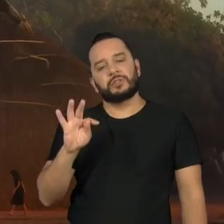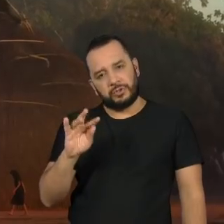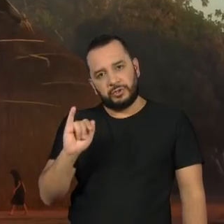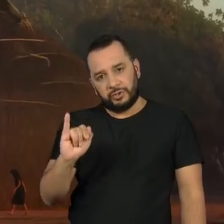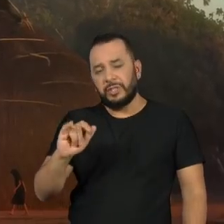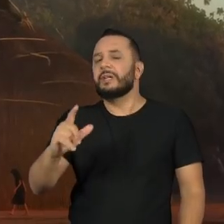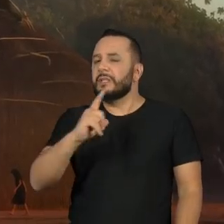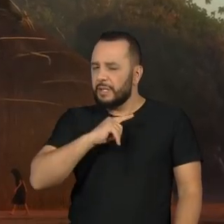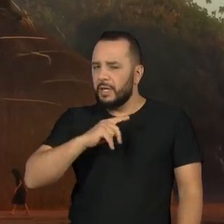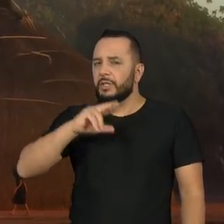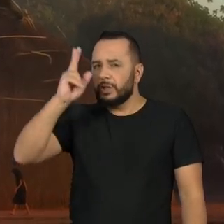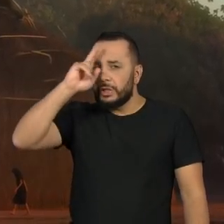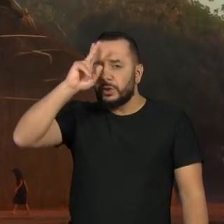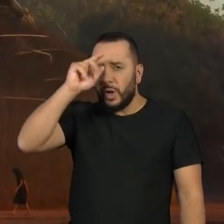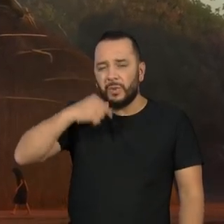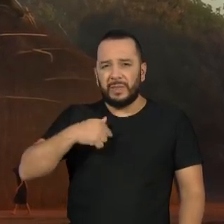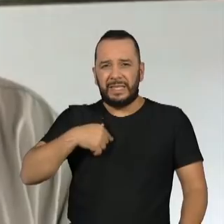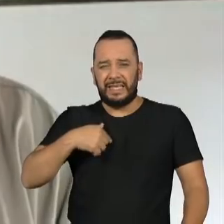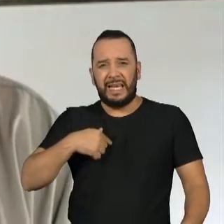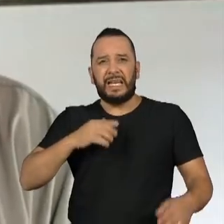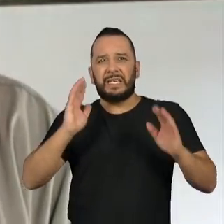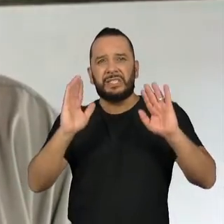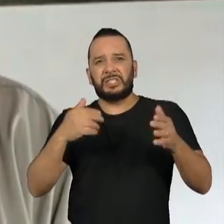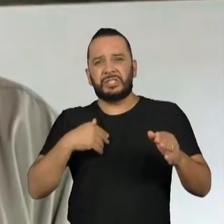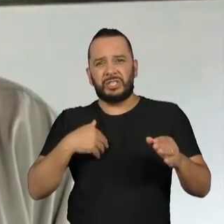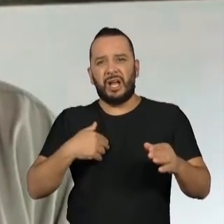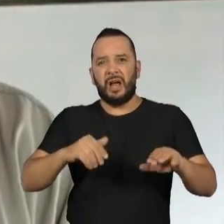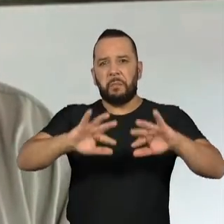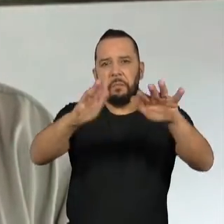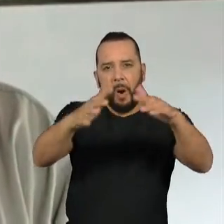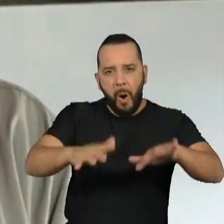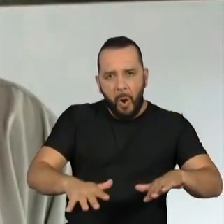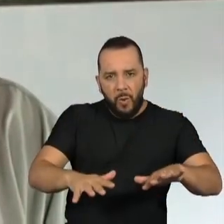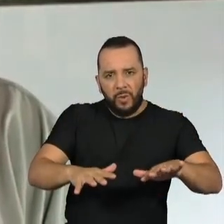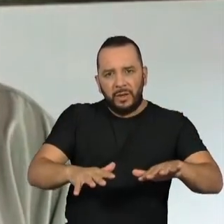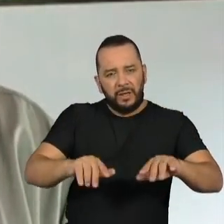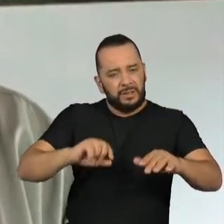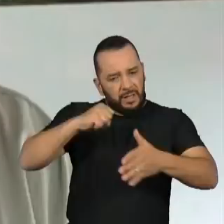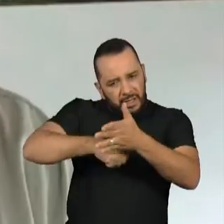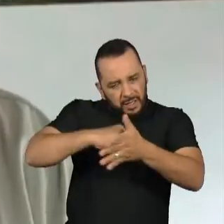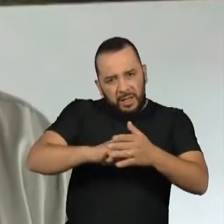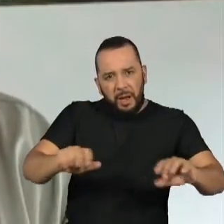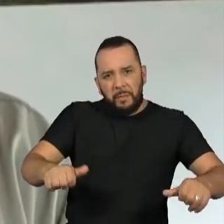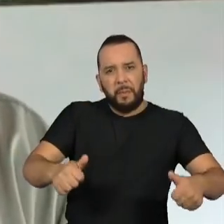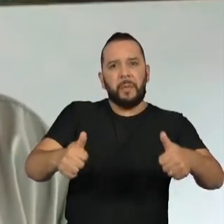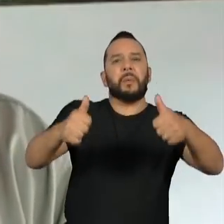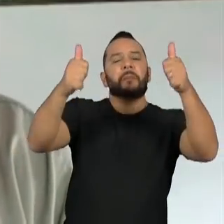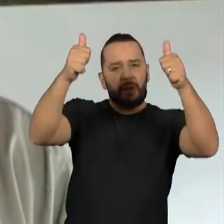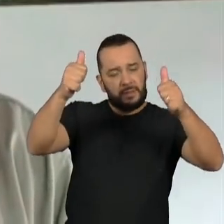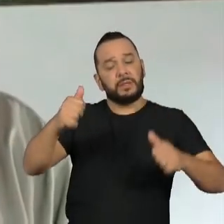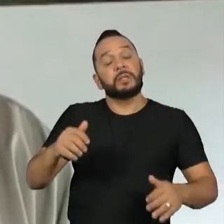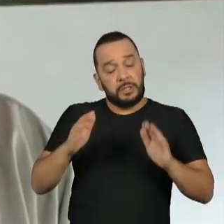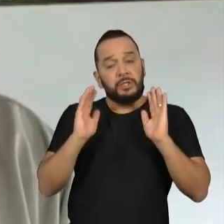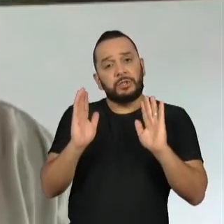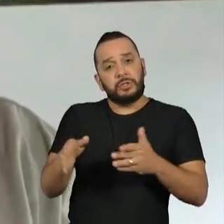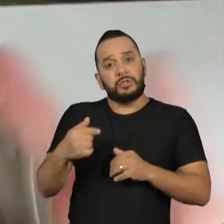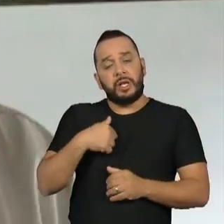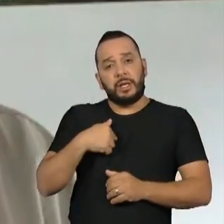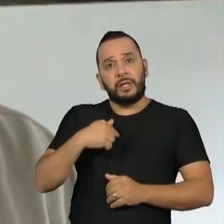fantástica. No século XIX, Calvin Einstein descreve no livro dele que é o